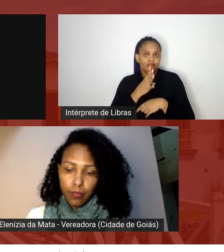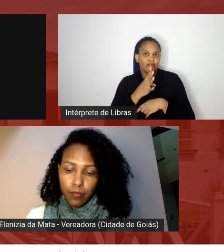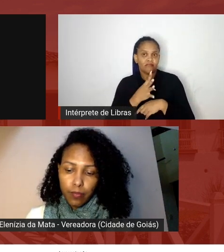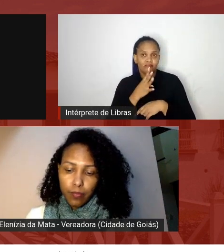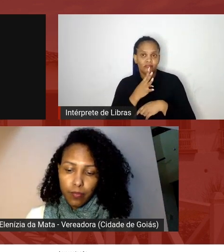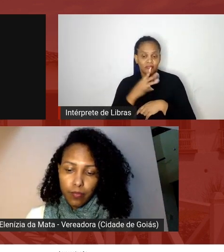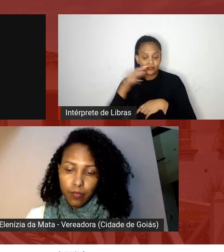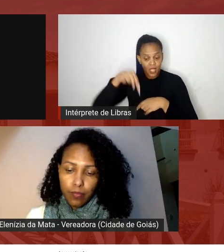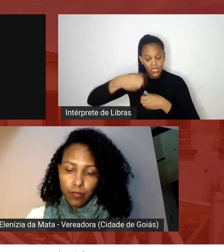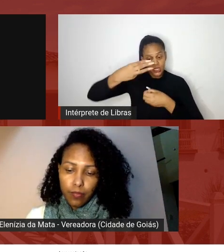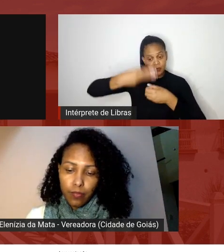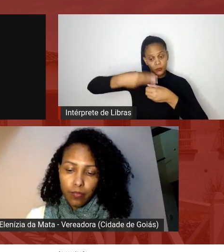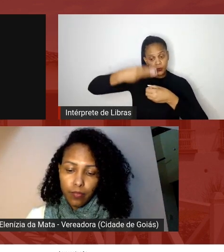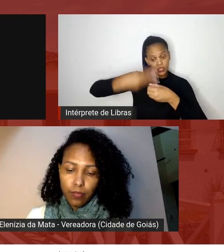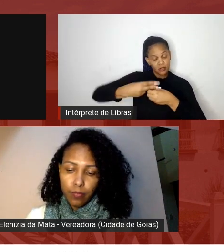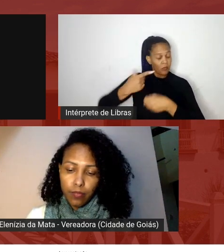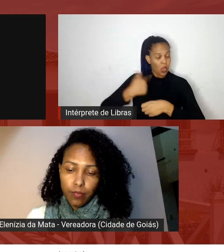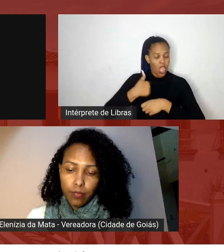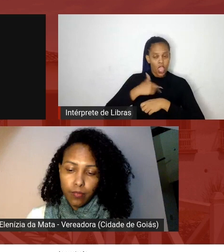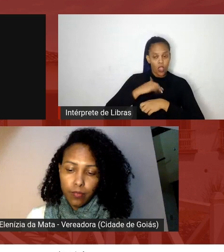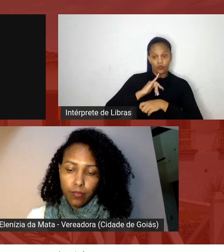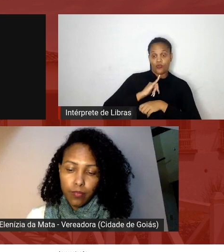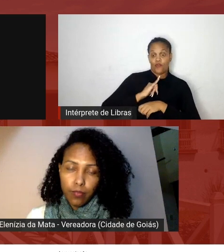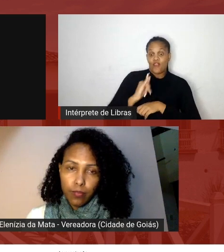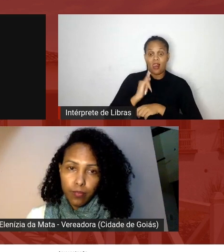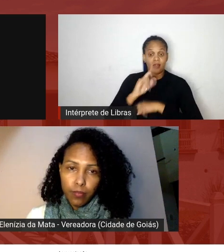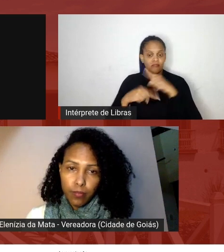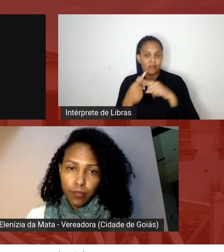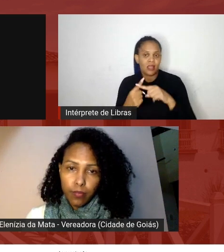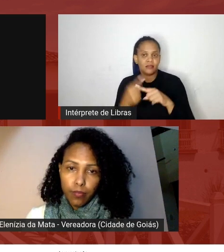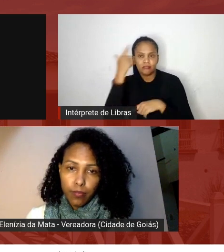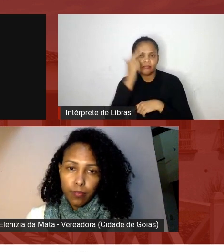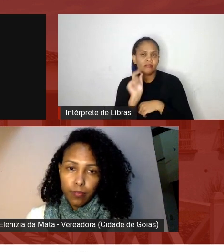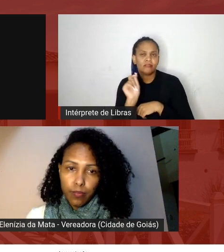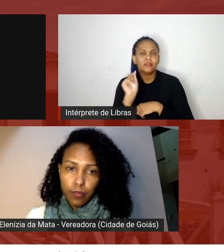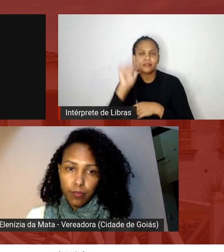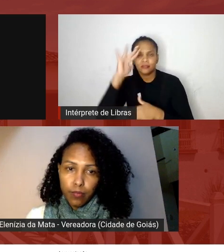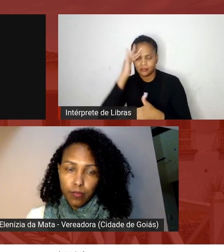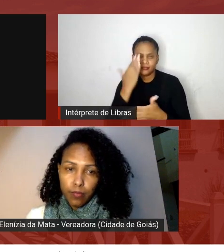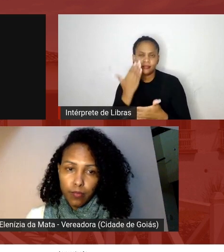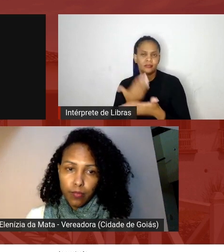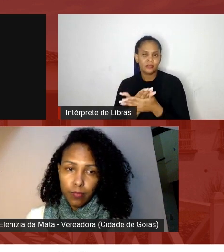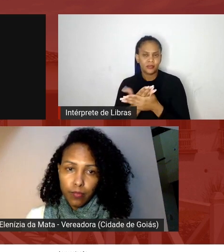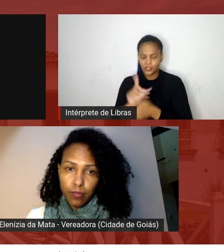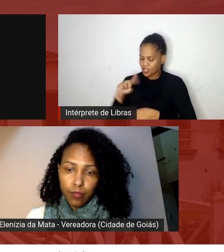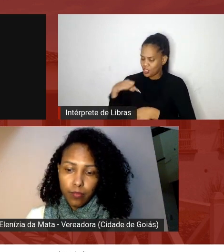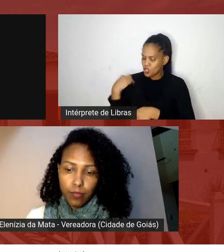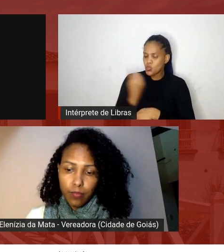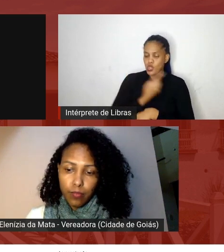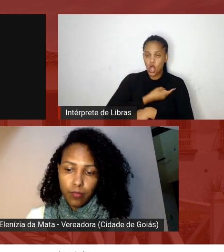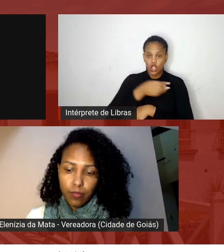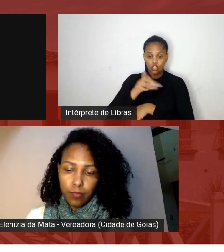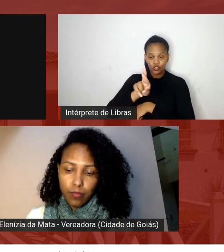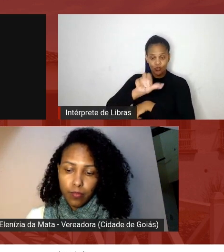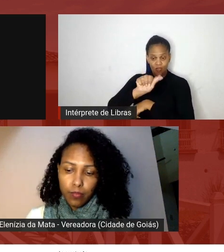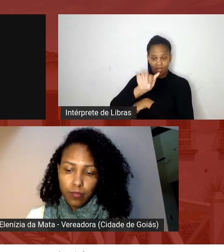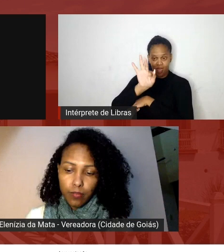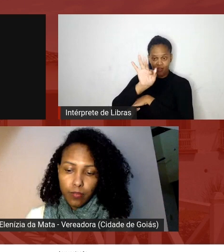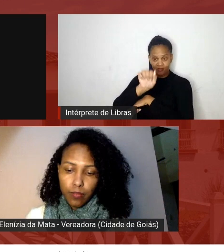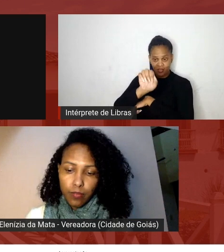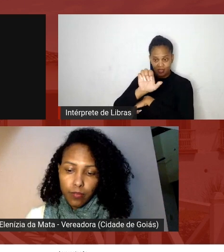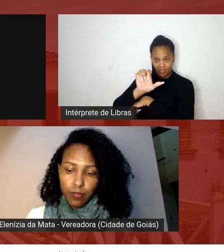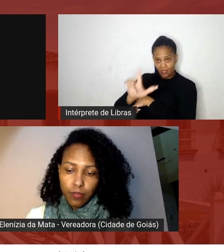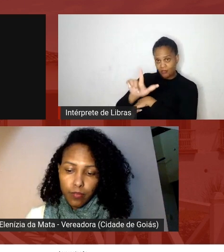e não vou longe não dito que acredito que o nosso Rafael que aí está também não tem